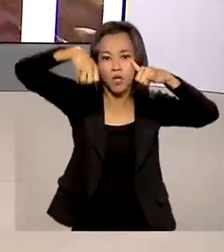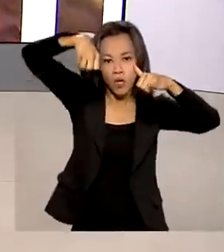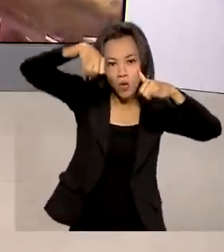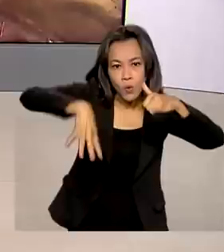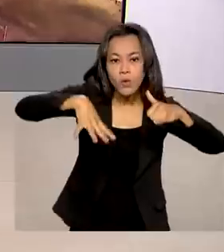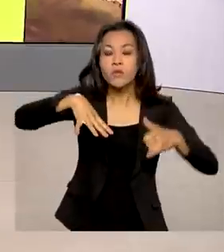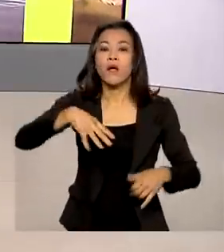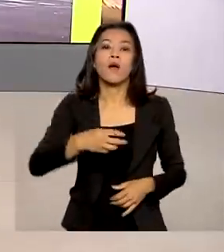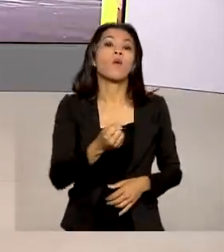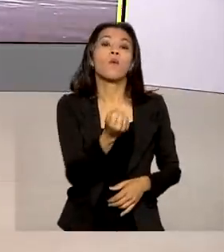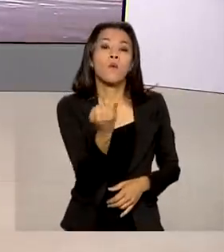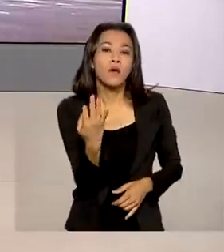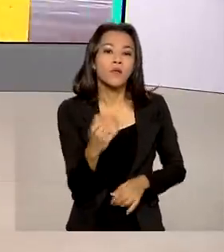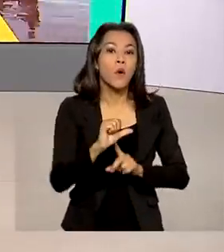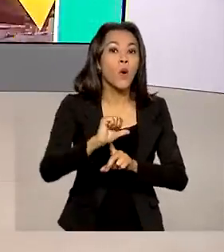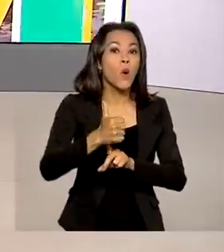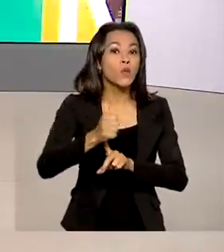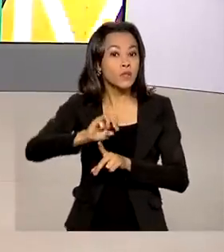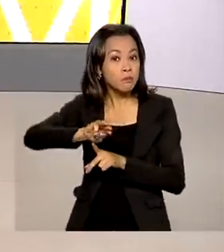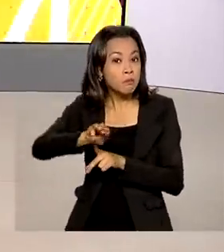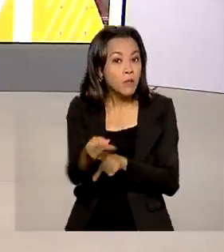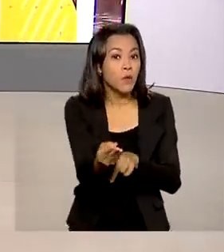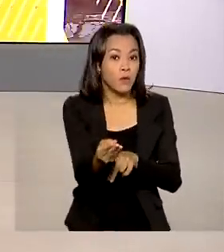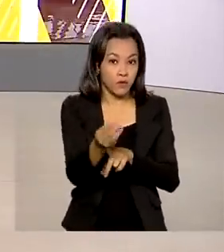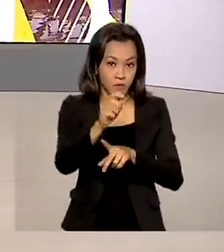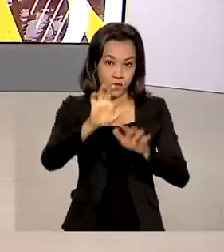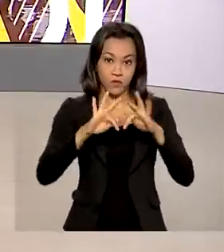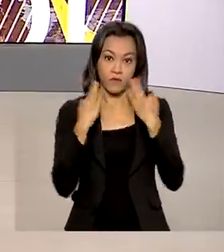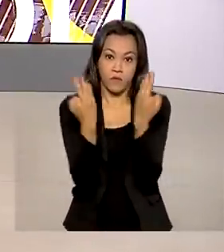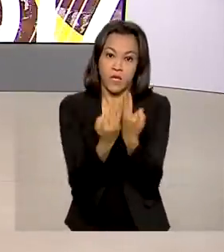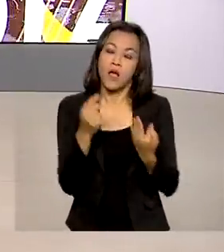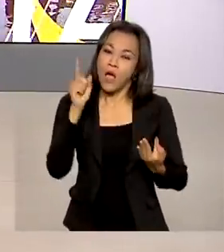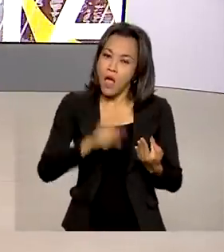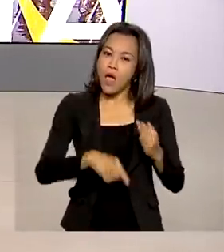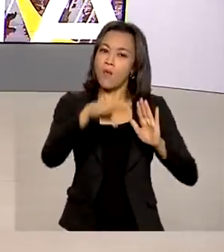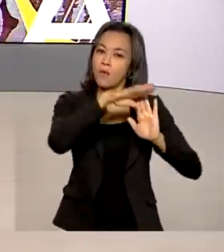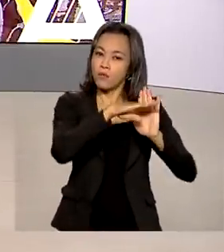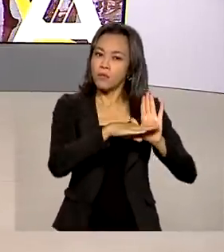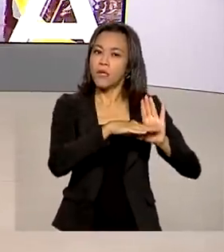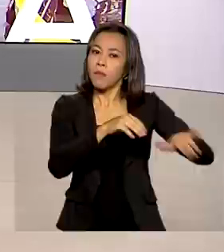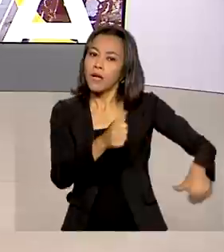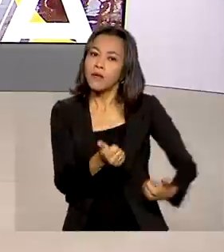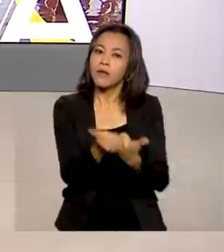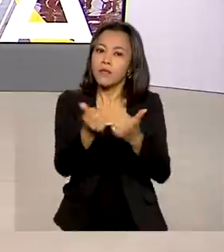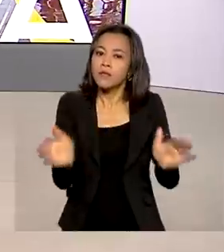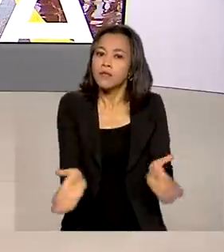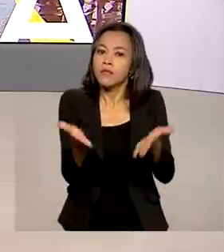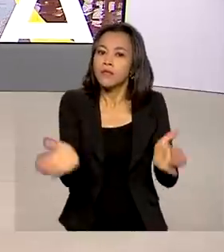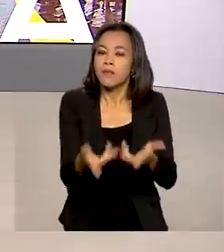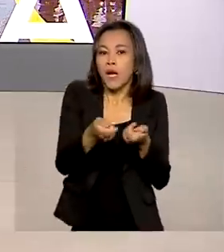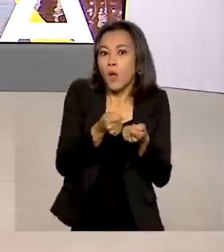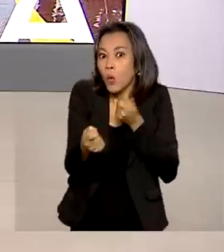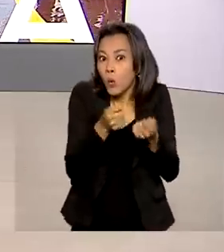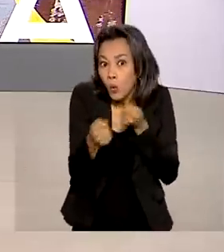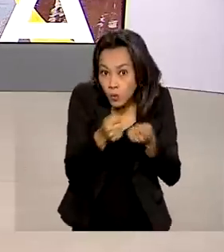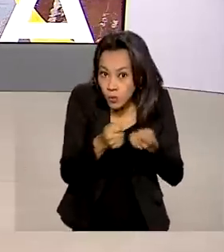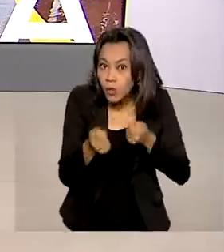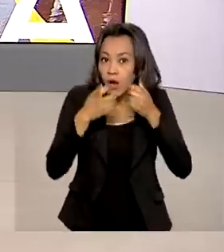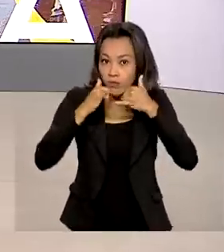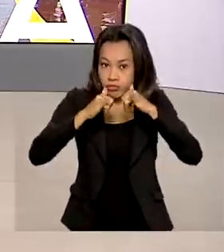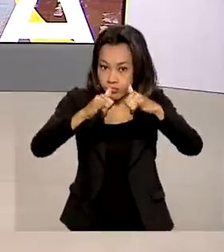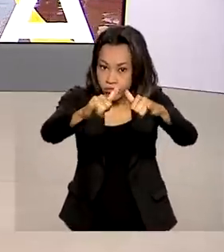de famílias neste ano. A medida faz parte do programa de incentivo à redução voluntária do consumo de energia elétrica,